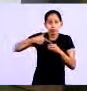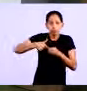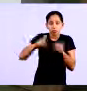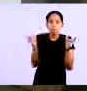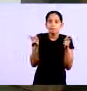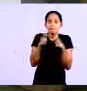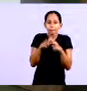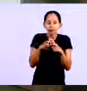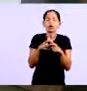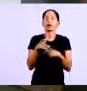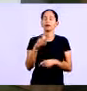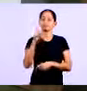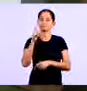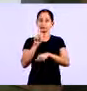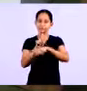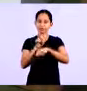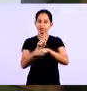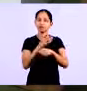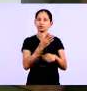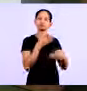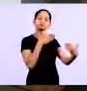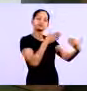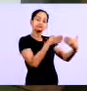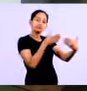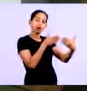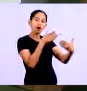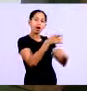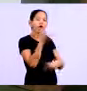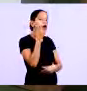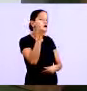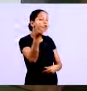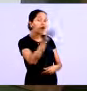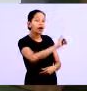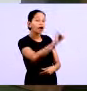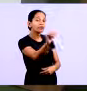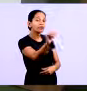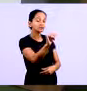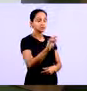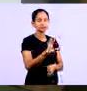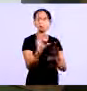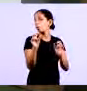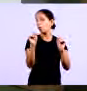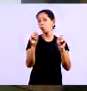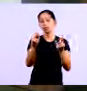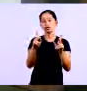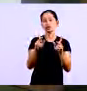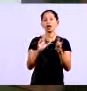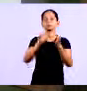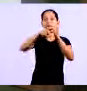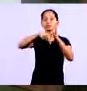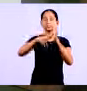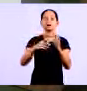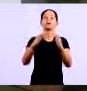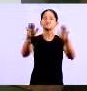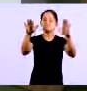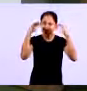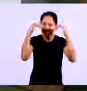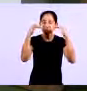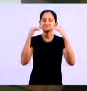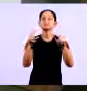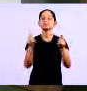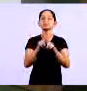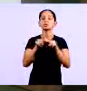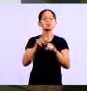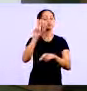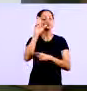eu conversava, eu ligava, a gente tinha um gerente que nos atendia, a gente ligava, conversava com ele. Então, assim, é uma grande empresa, mas eles respeitavam, nos respeitavam, porque a gente